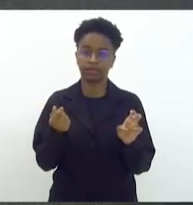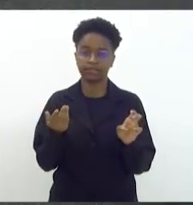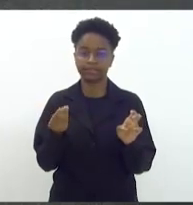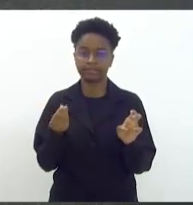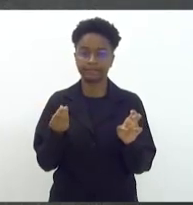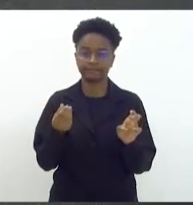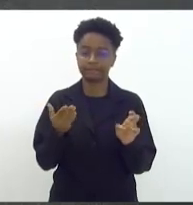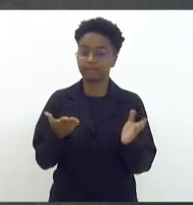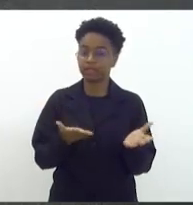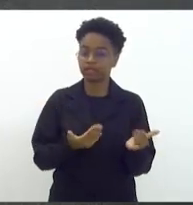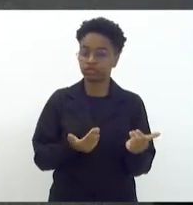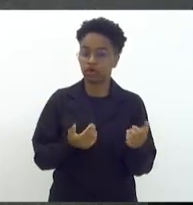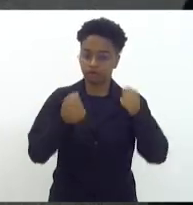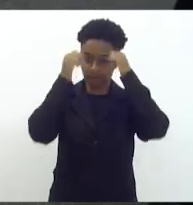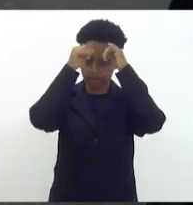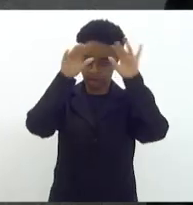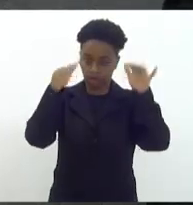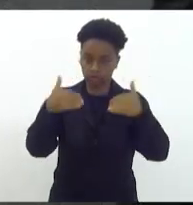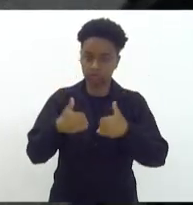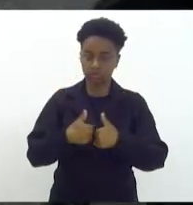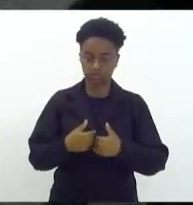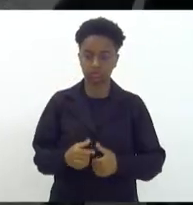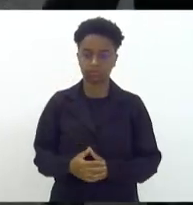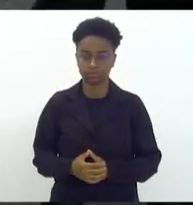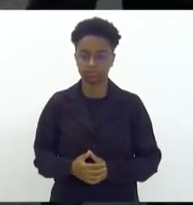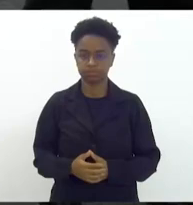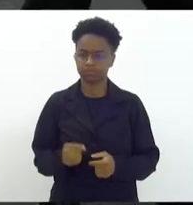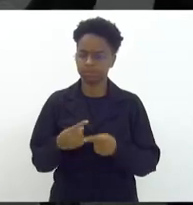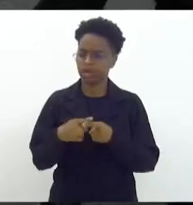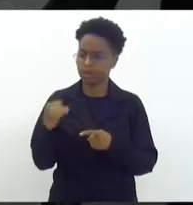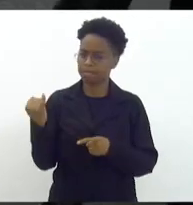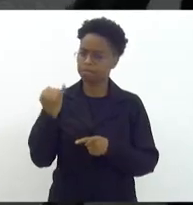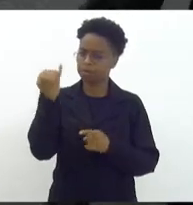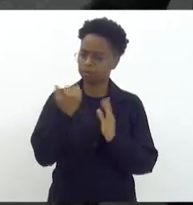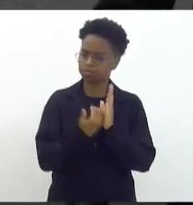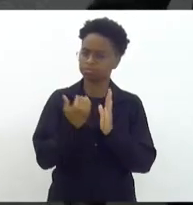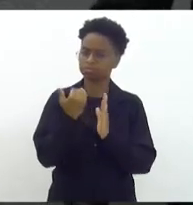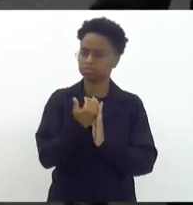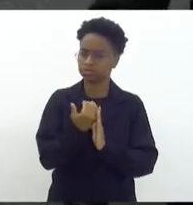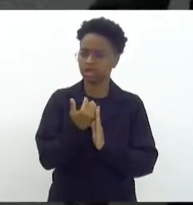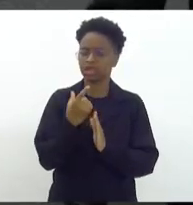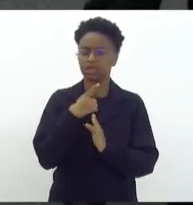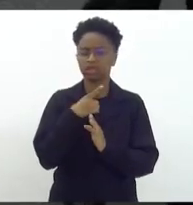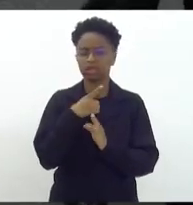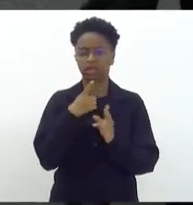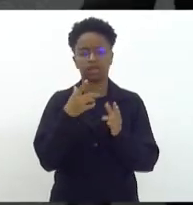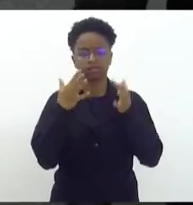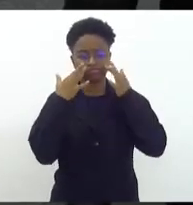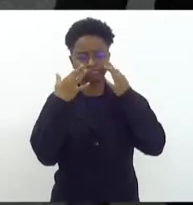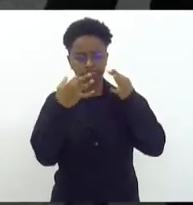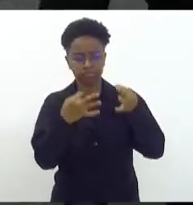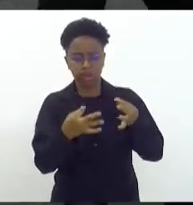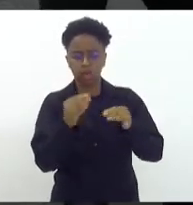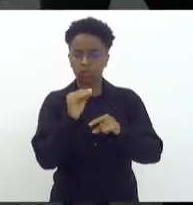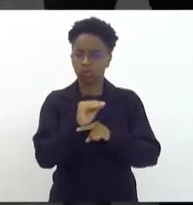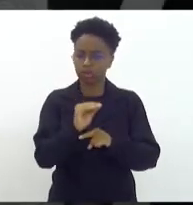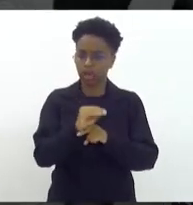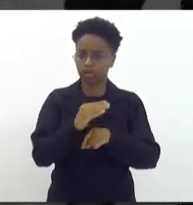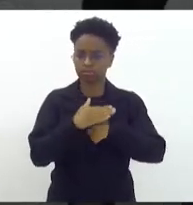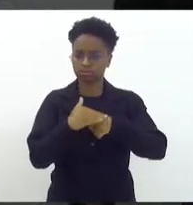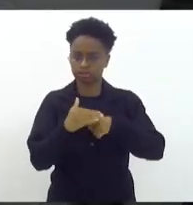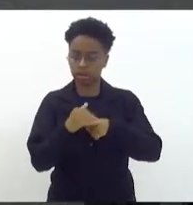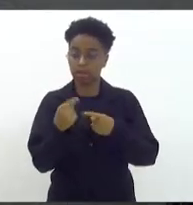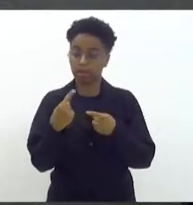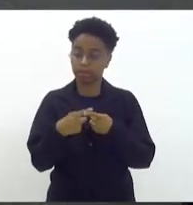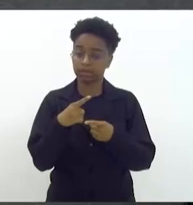dos jovens autistas. É muito importante ter um olhar de cuidado, um olhar de carinho. Nós também temos